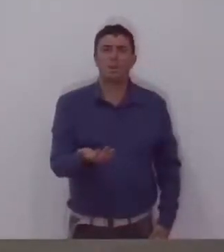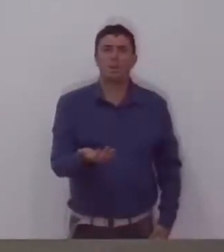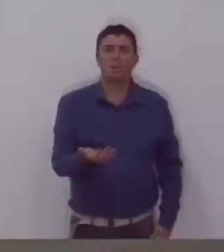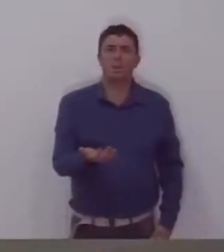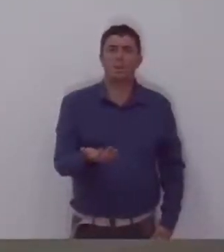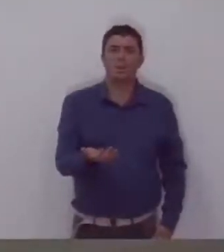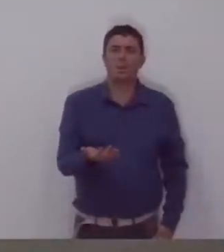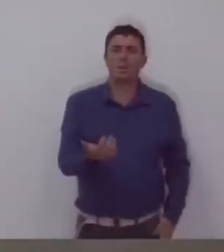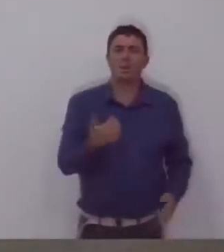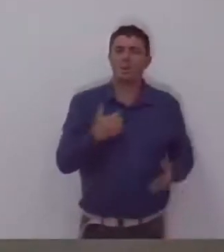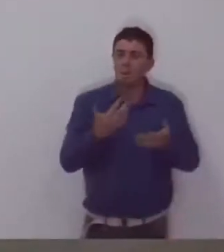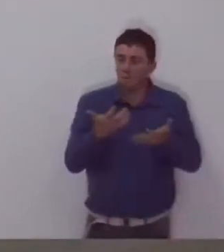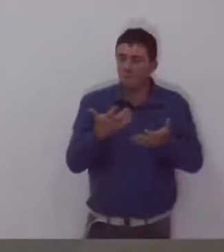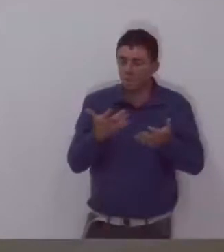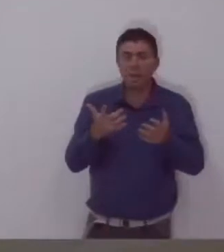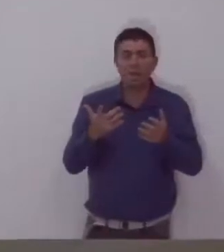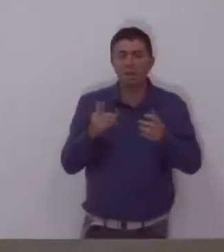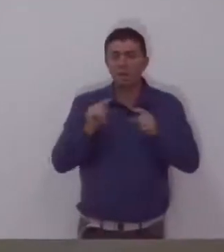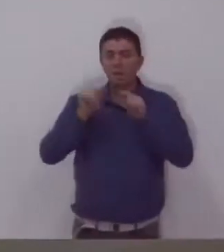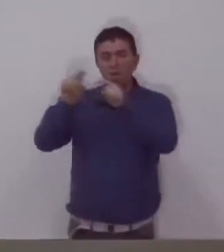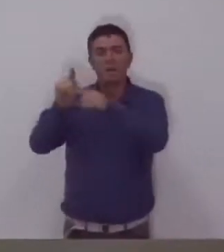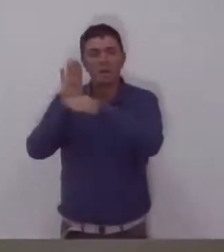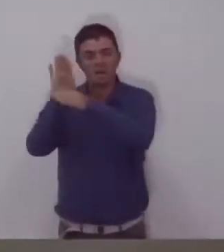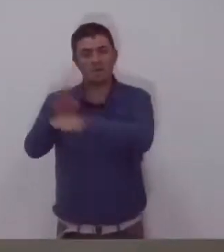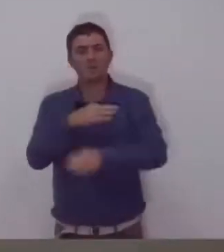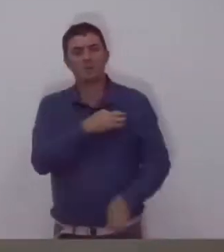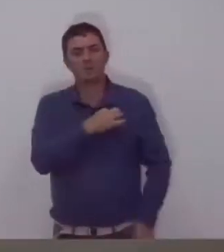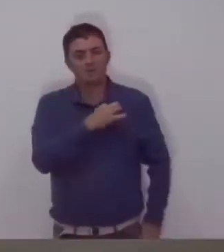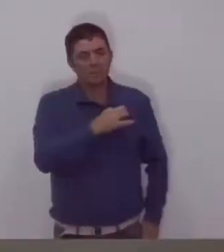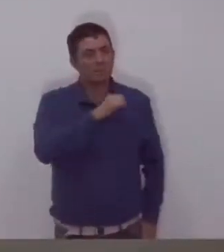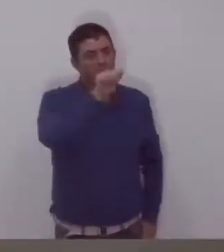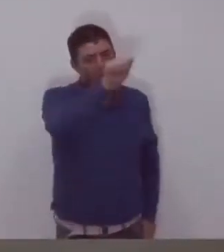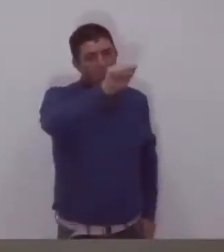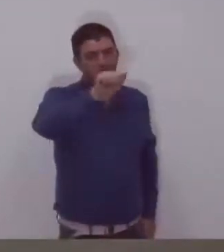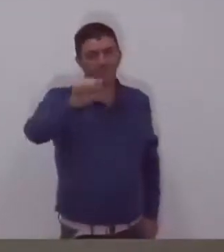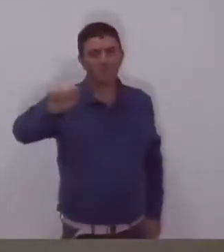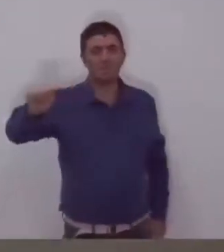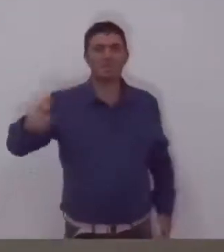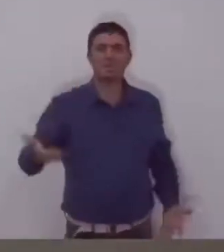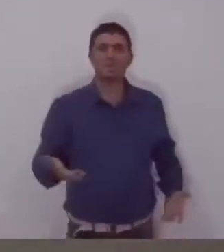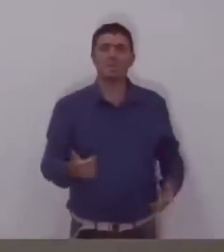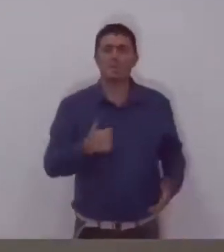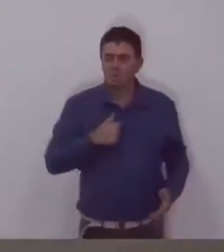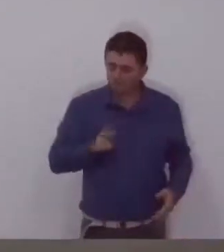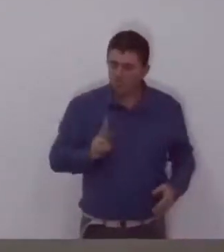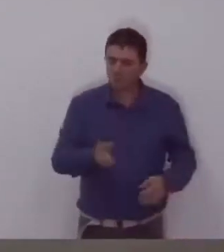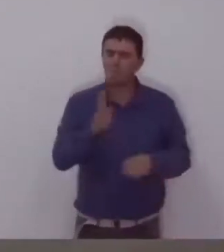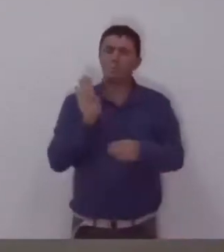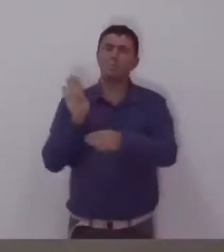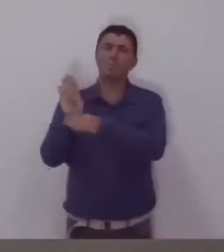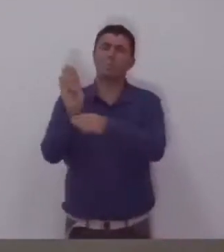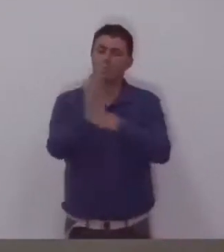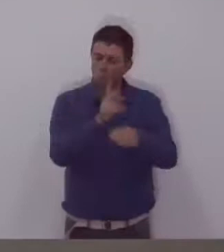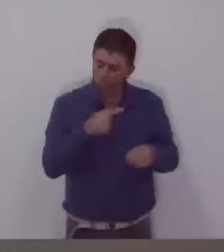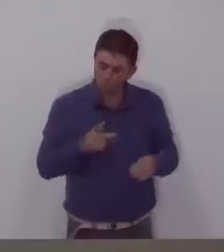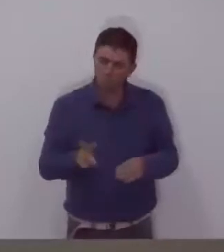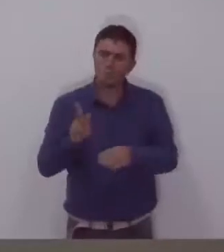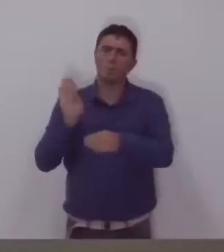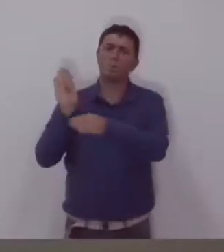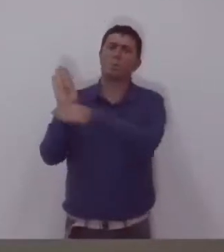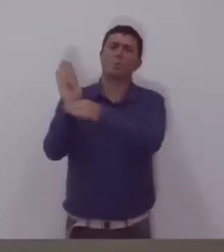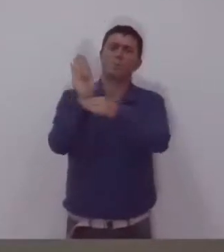das entidades, porque é voluntário. Eu sempre ajudei, ajudo ainda, continuo